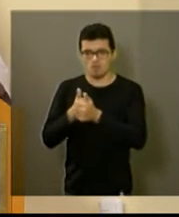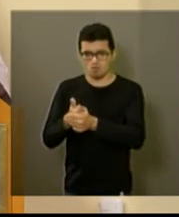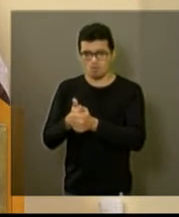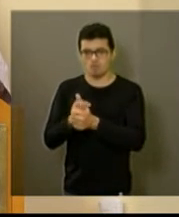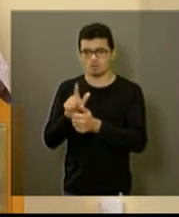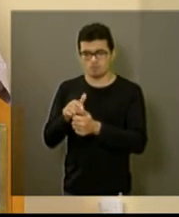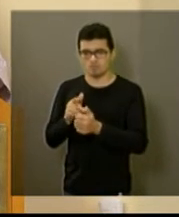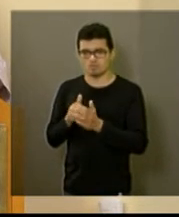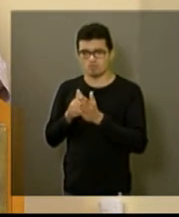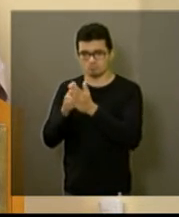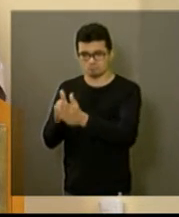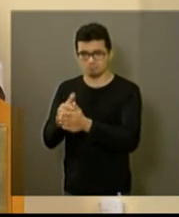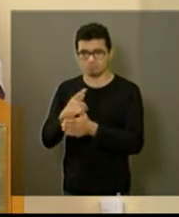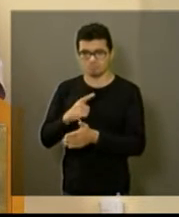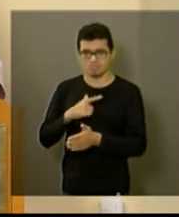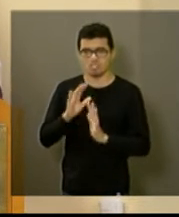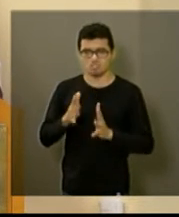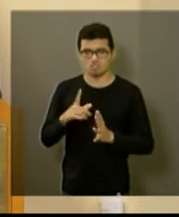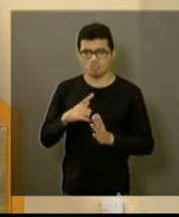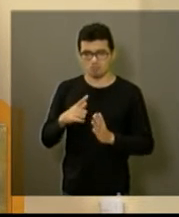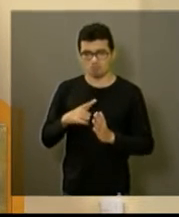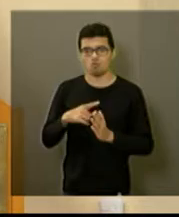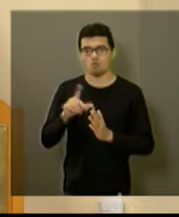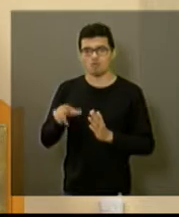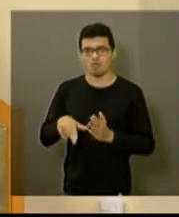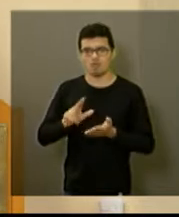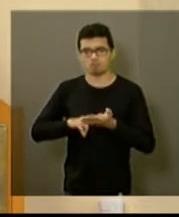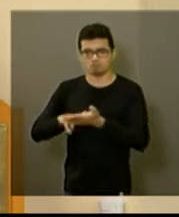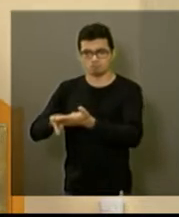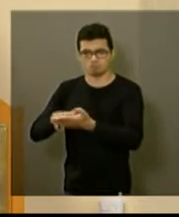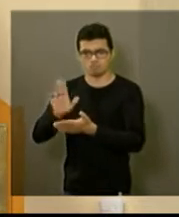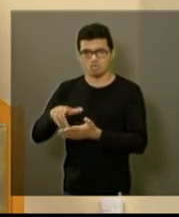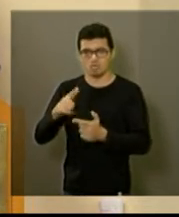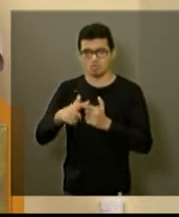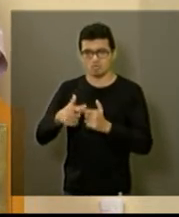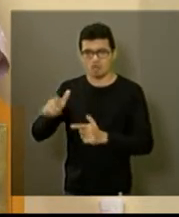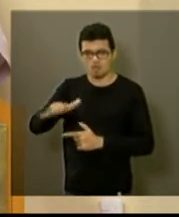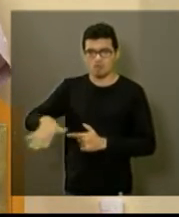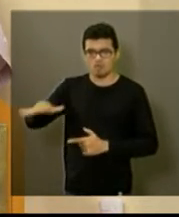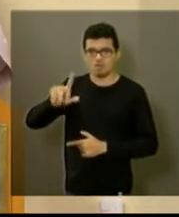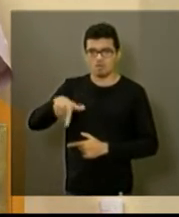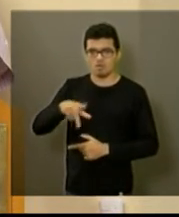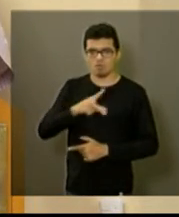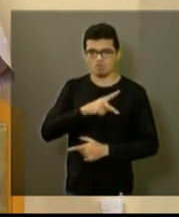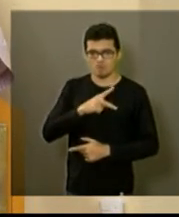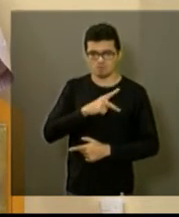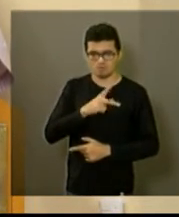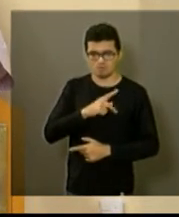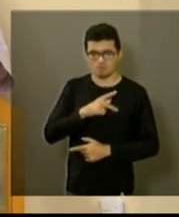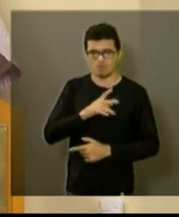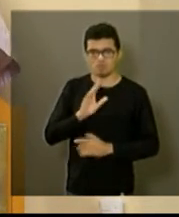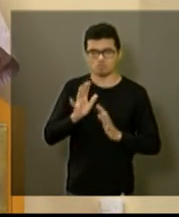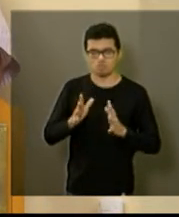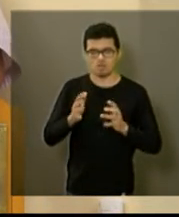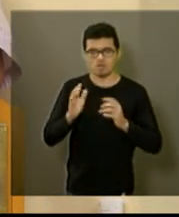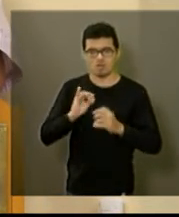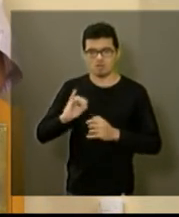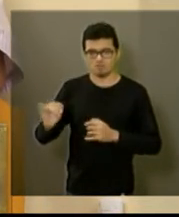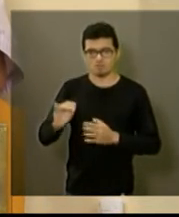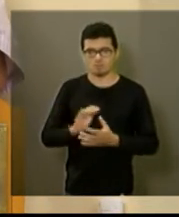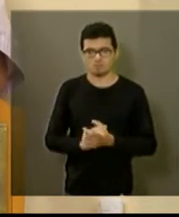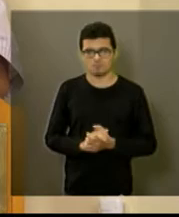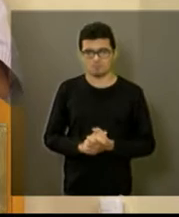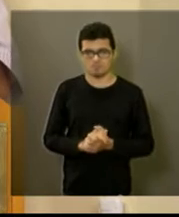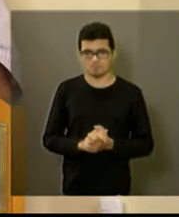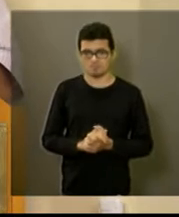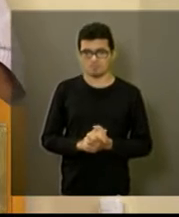aquelas famílias lá, sim, foi notificado o proprietário lá, porque lá é uma área particular, foi cedida lá. Então nós estamos fazendo... de reserva, não